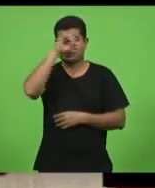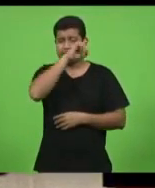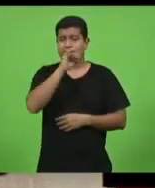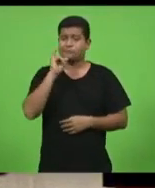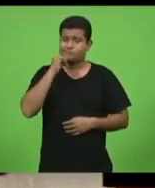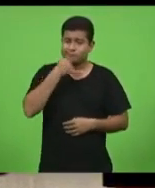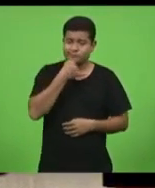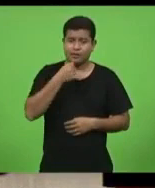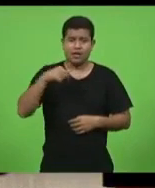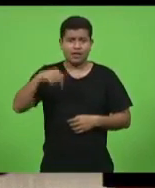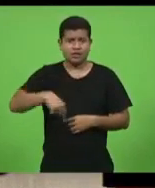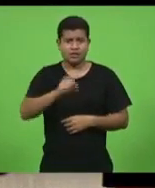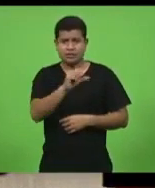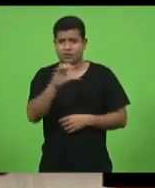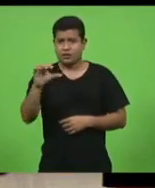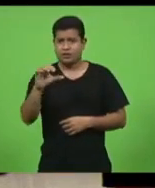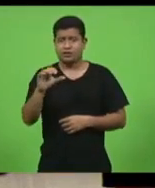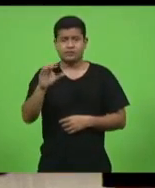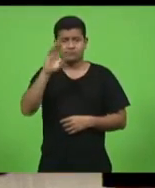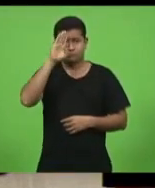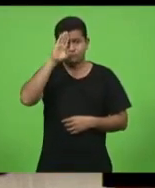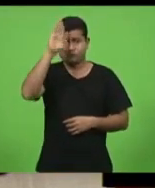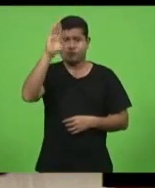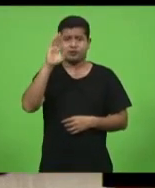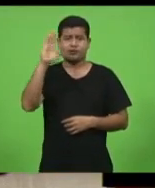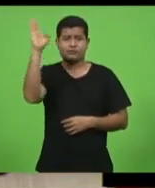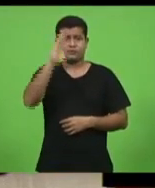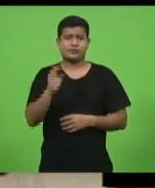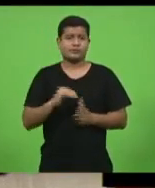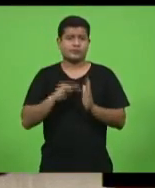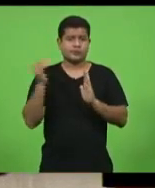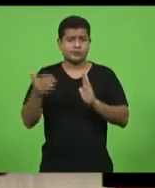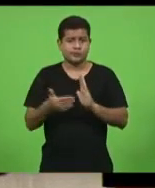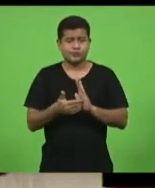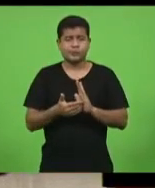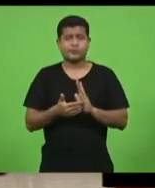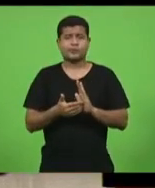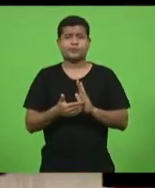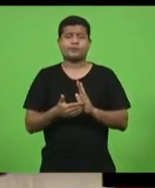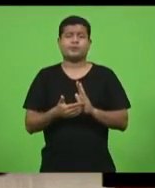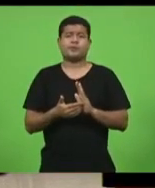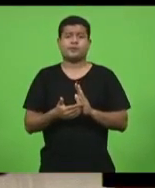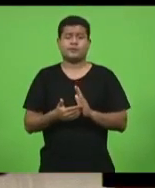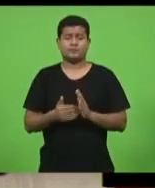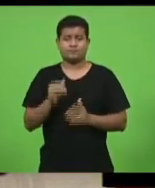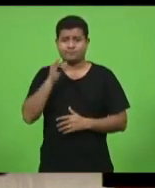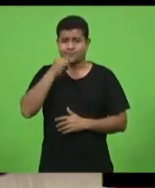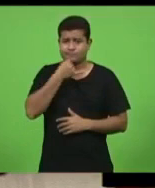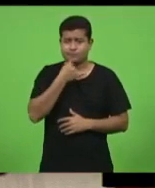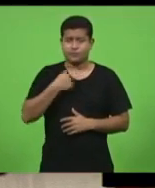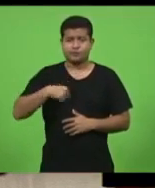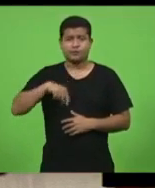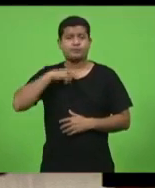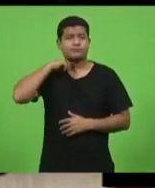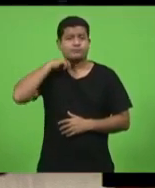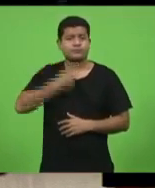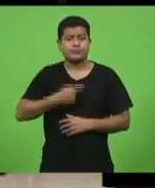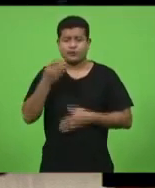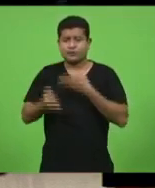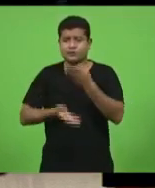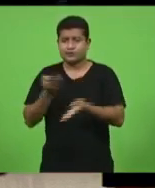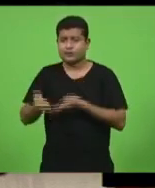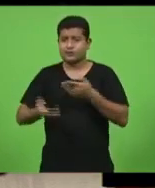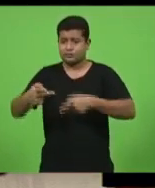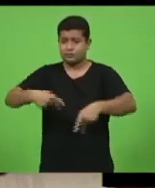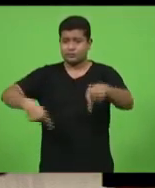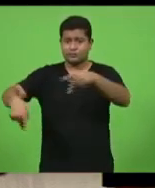Catarina, principalmente no nosso país. Lamentavelmente, a gente não tem essa condição de atender a população brasileira